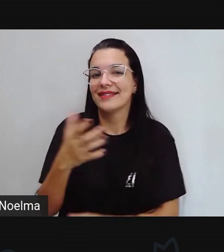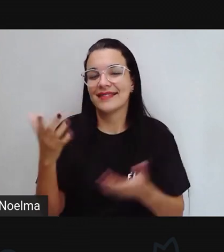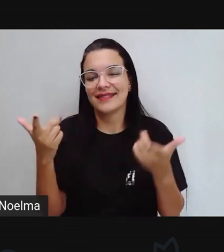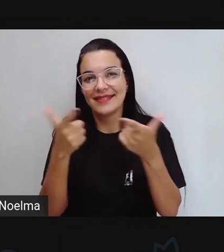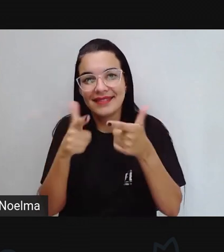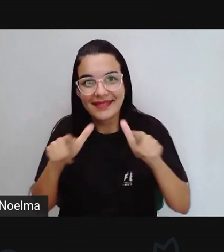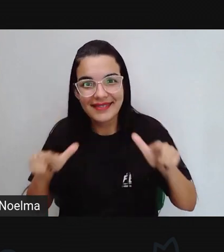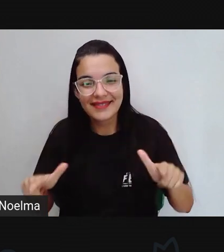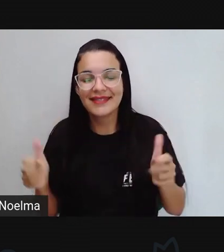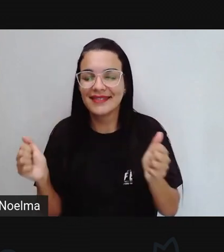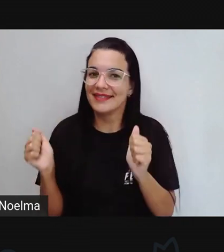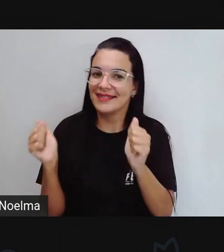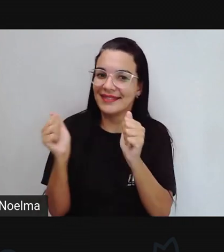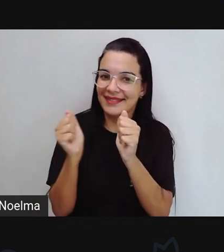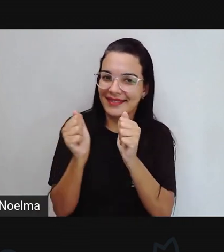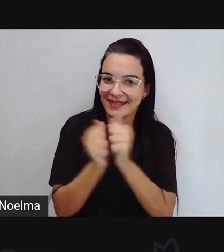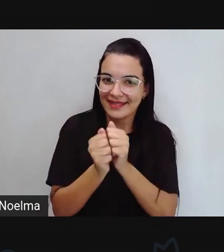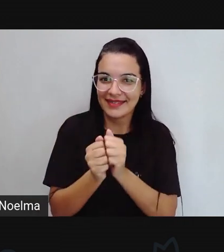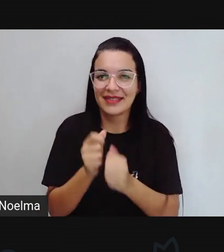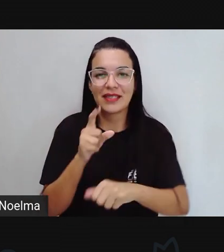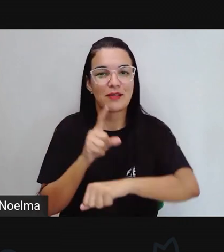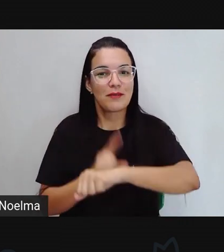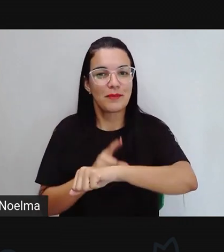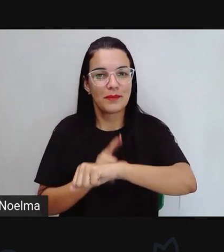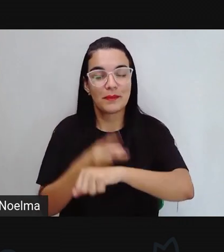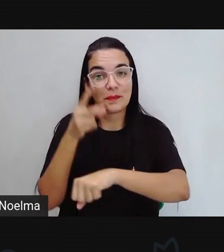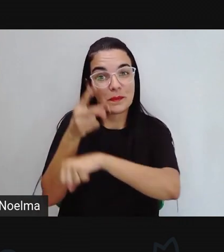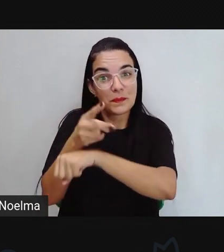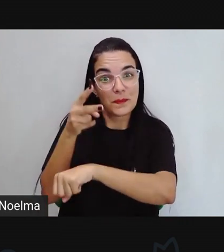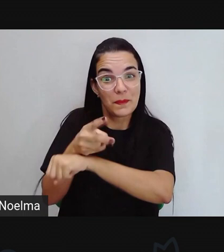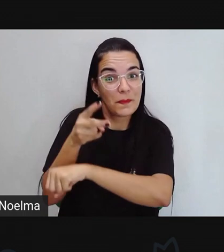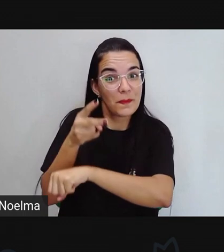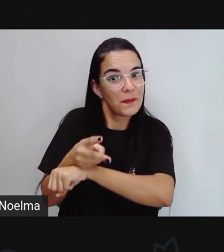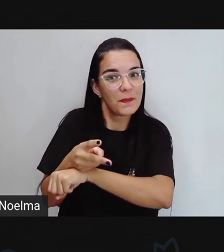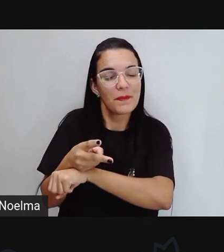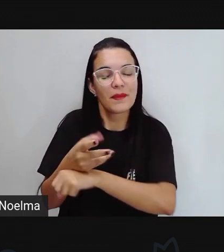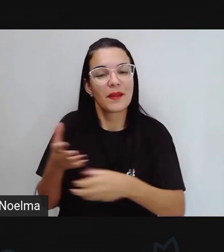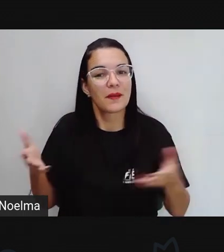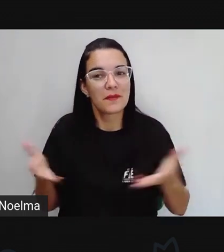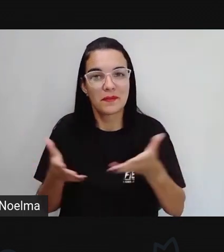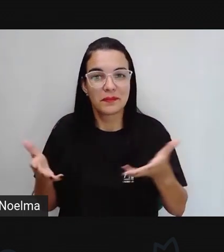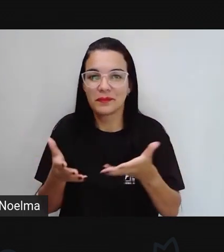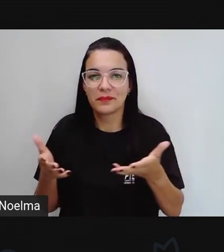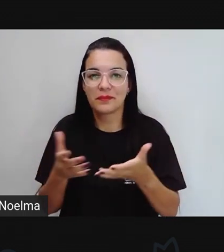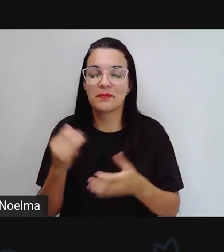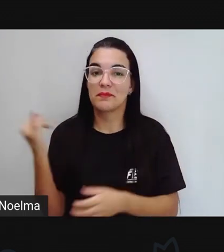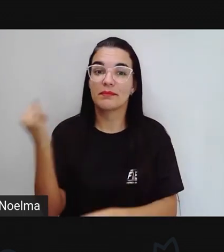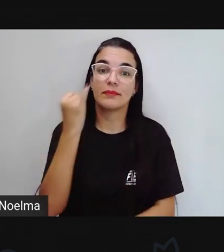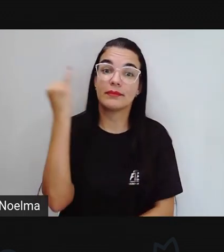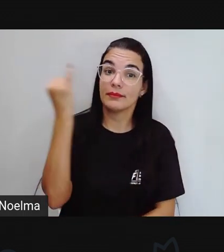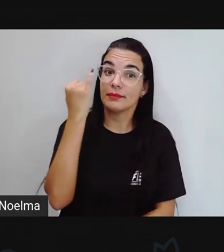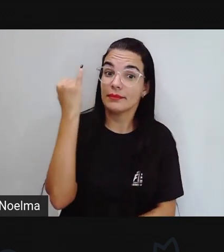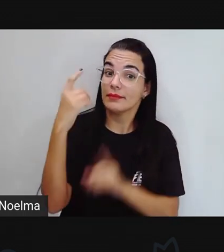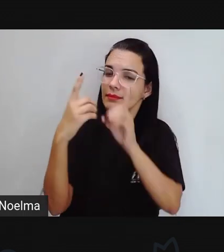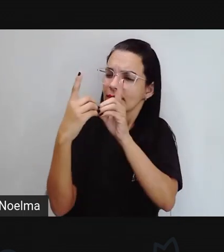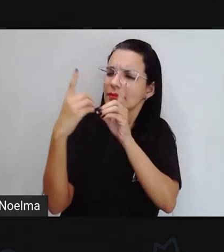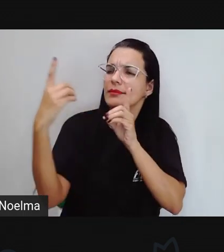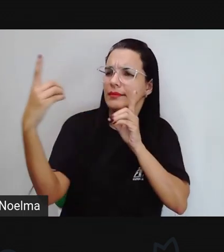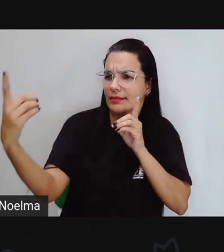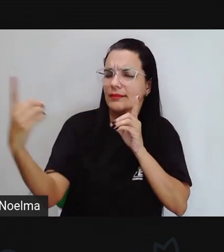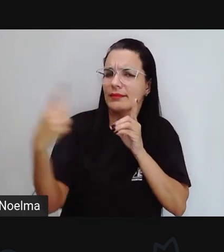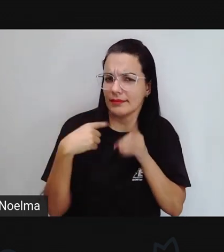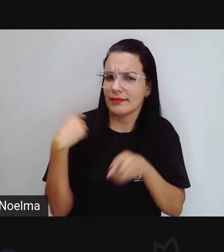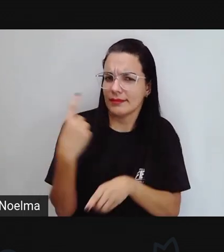mais uma vez, não é? Para mais uma videoaula. Nesse momento aí tão importante, mesmo que a distância,